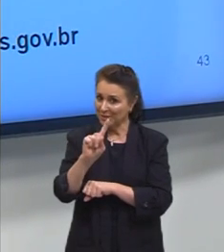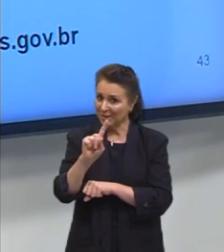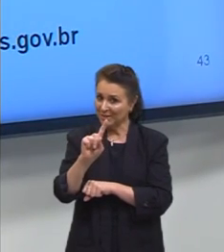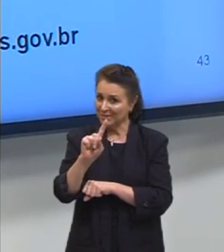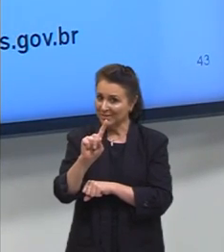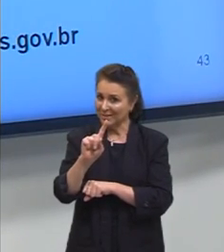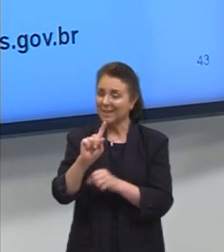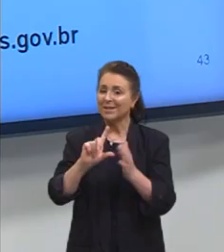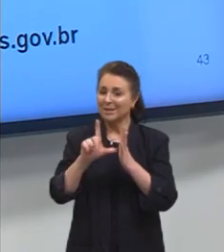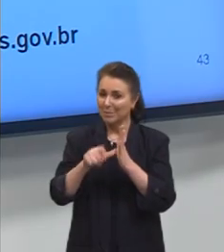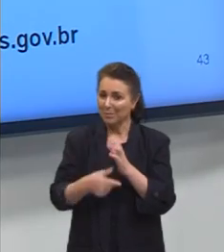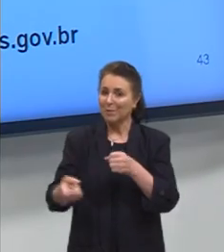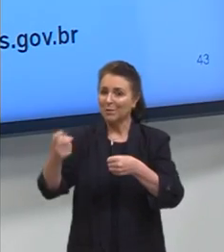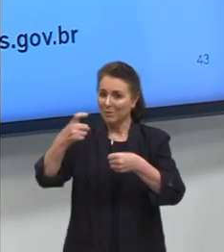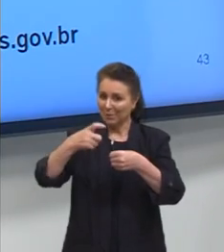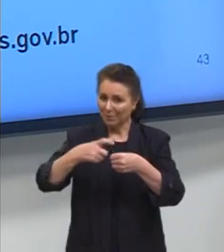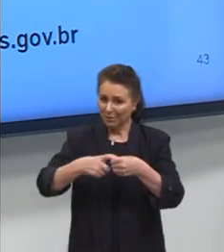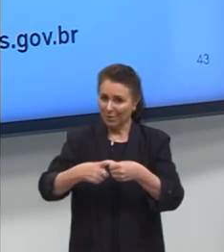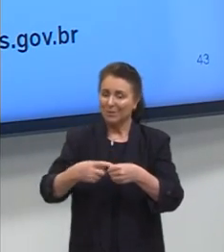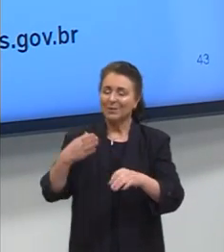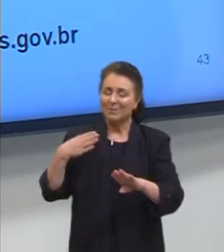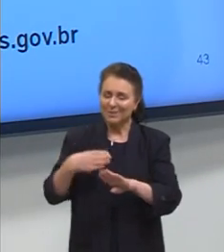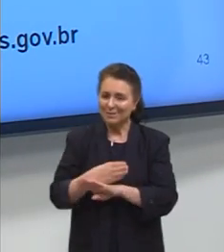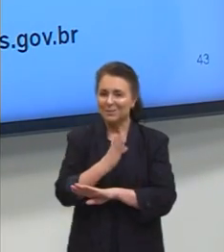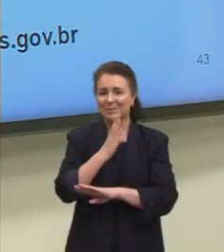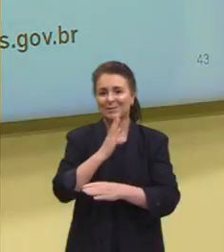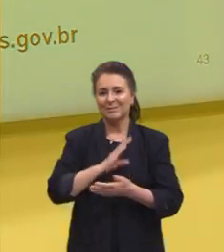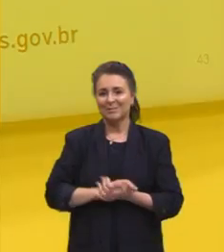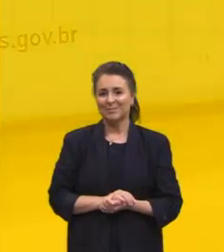logo, nós já estamos de volta. Partiu passar.